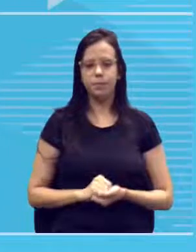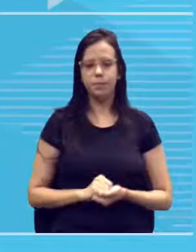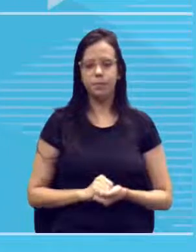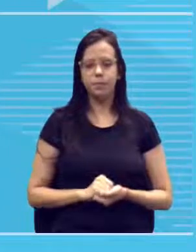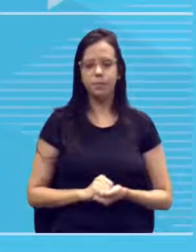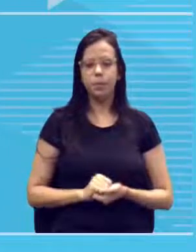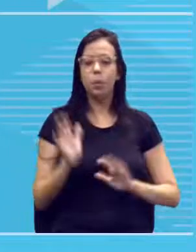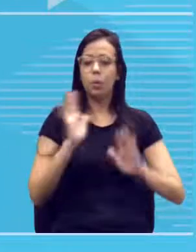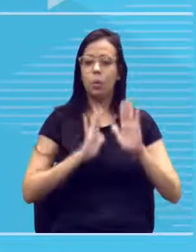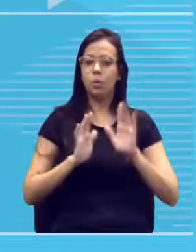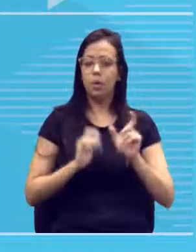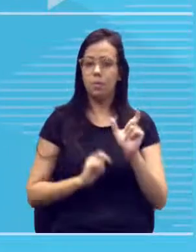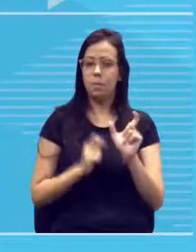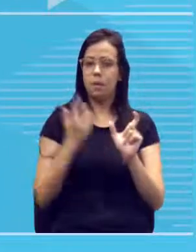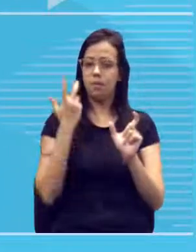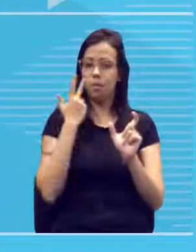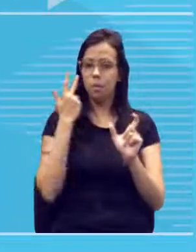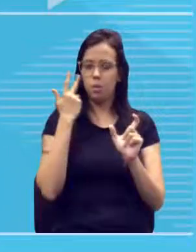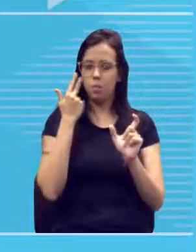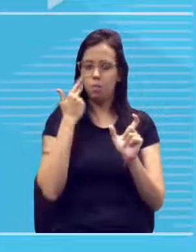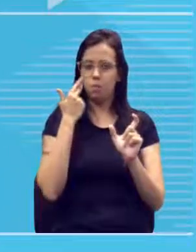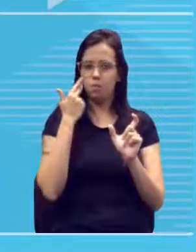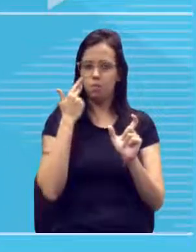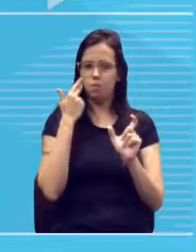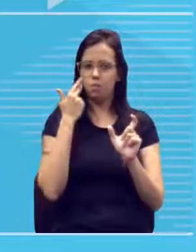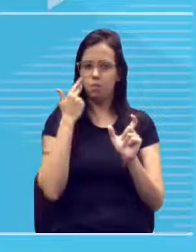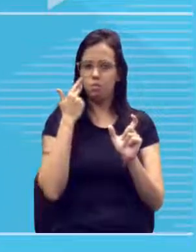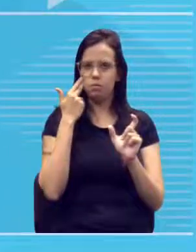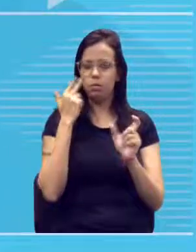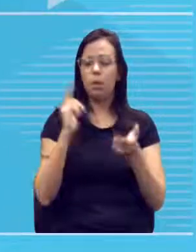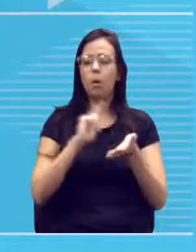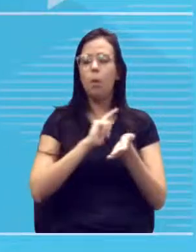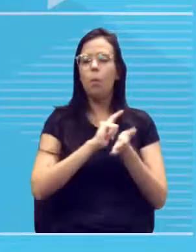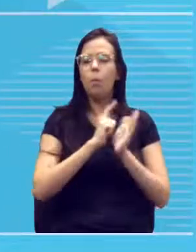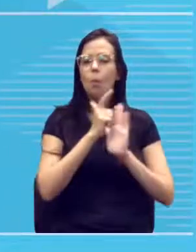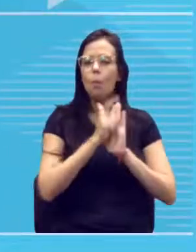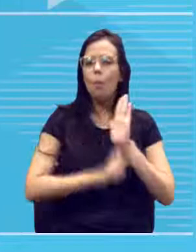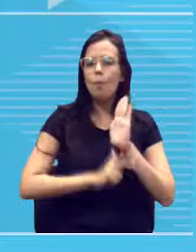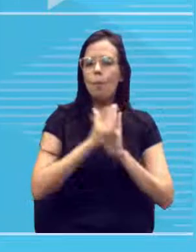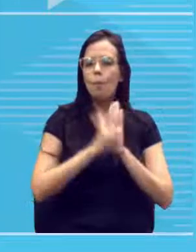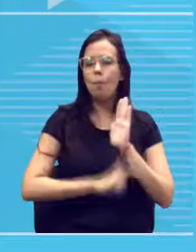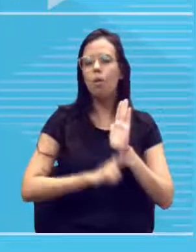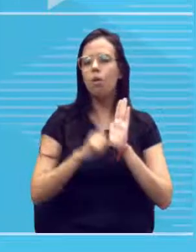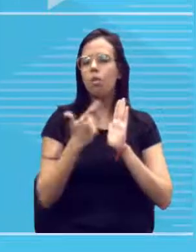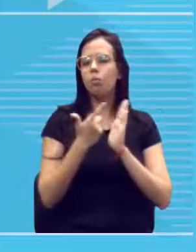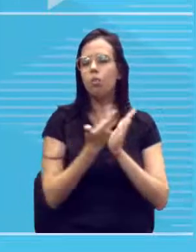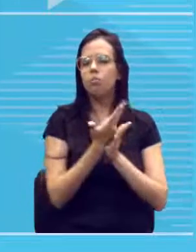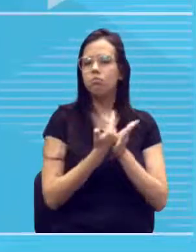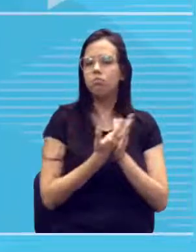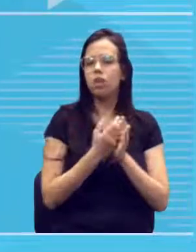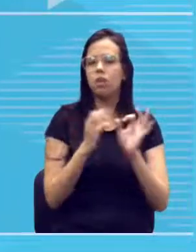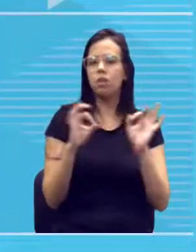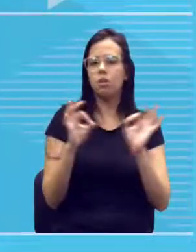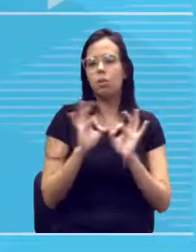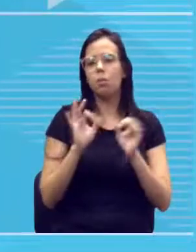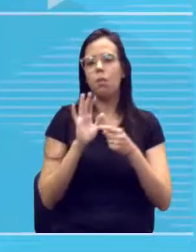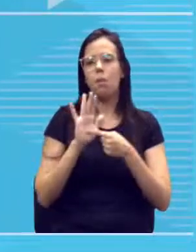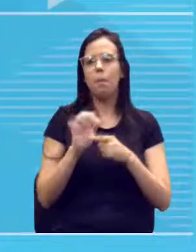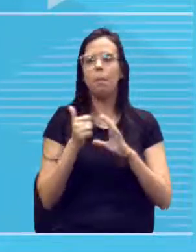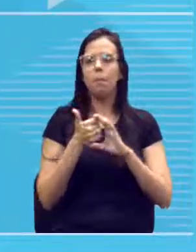cuidado com essa palavra normal, tá? E os não rasurados, né? Os branquinhos, não tão riscados, são os que apresentam